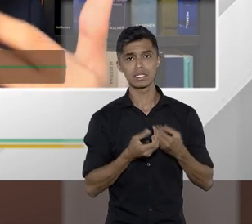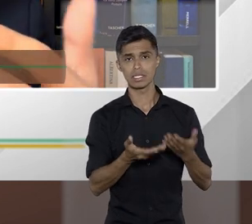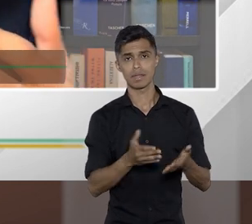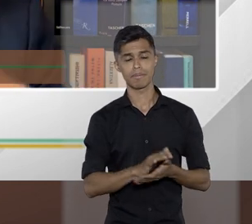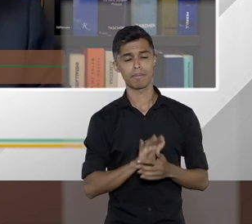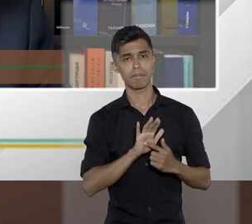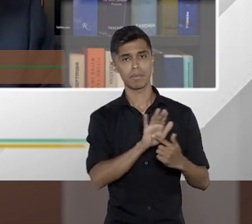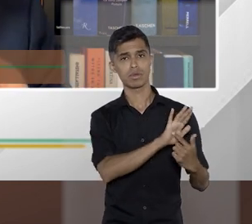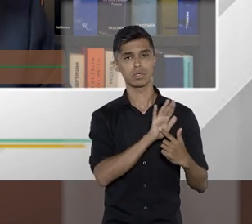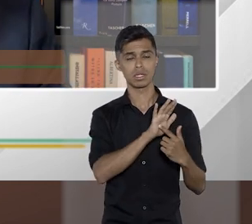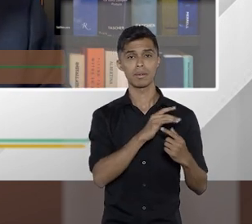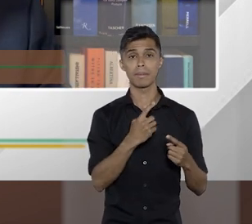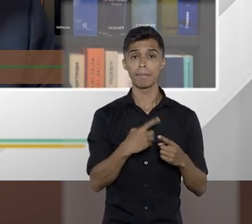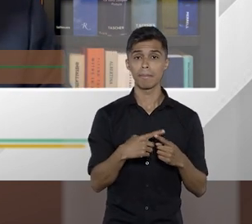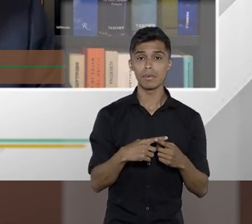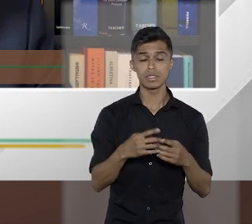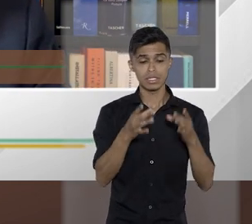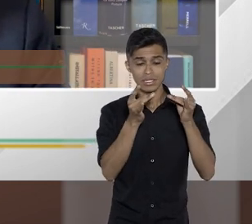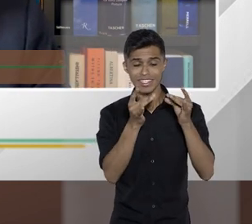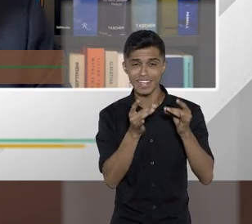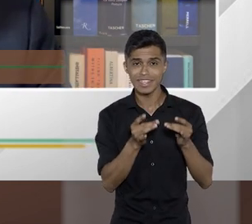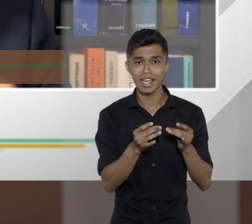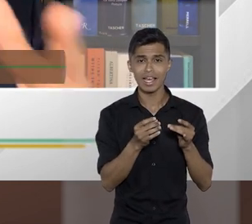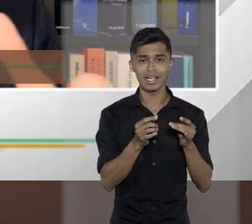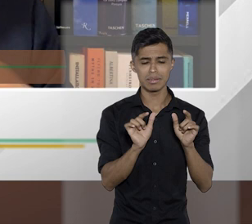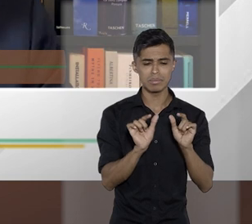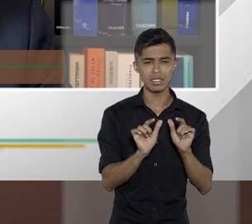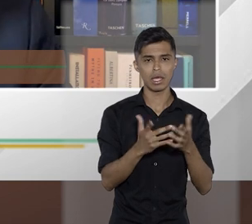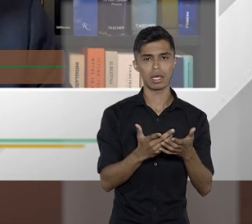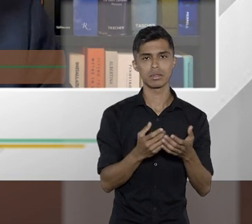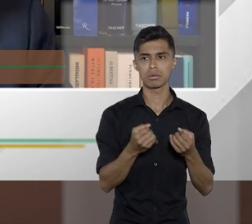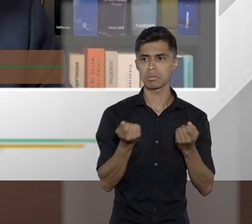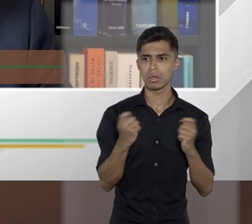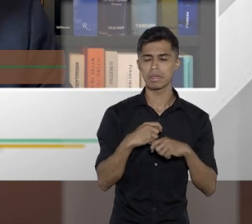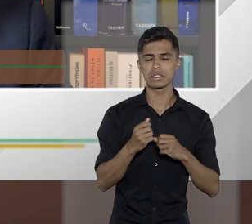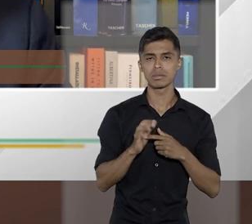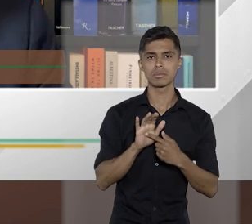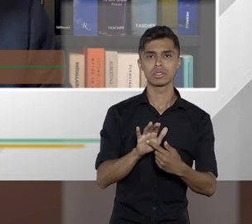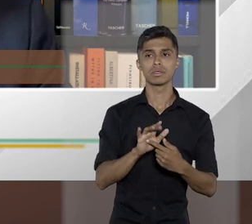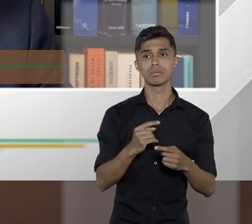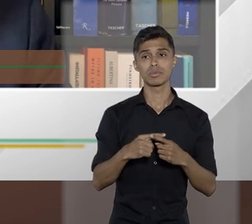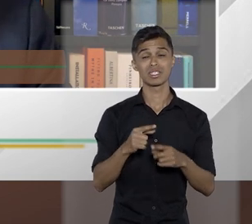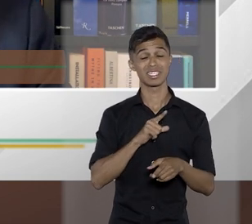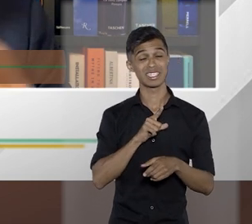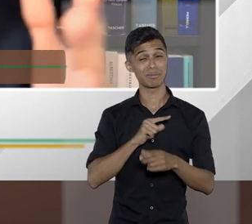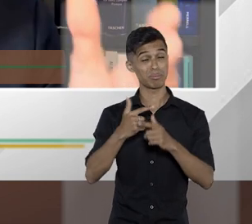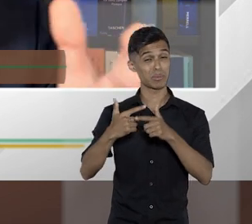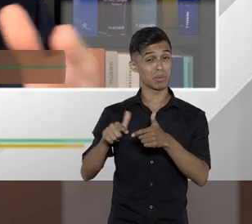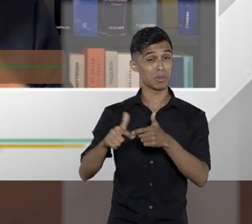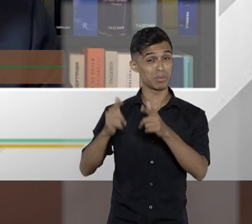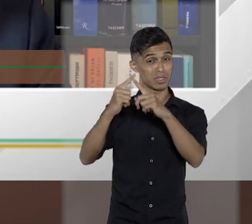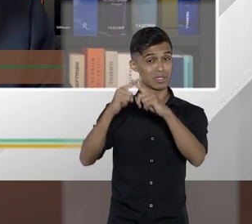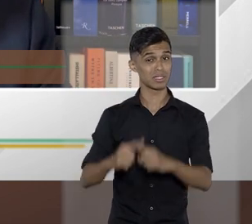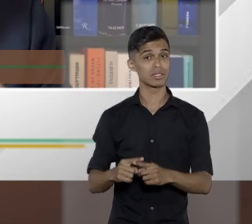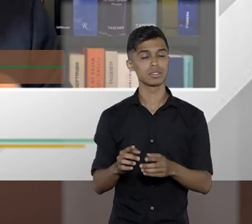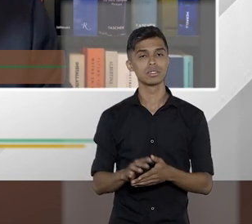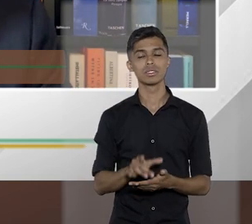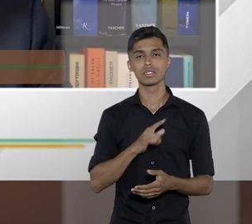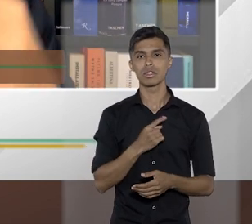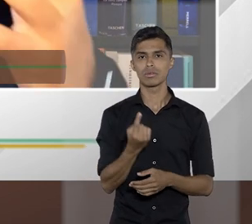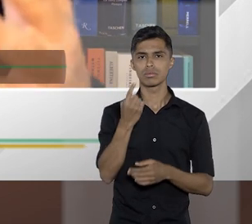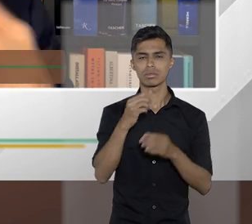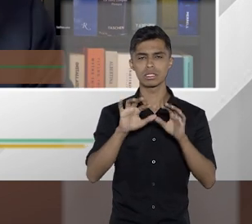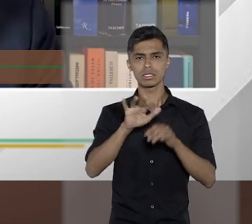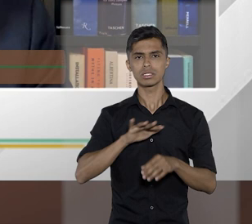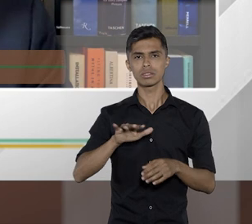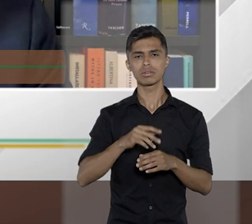mínimos. Até mesmo porque você tem problemas, como eu disse, de isonomia e problemas de concorrência. Tanto é assim que tem um caso que foi